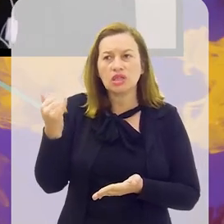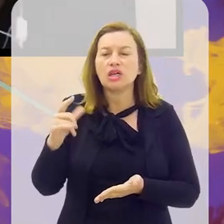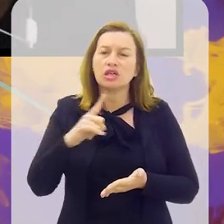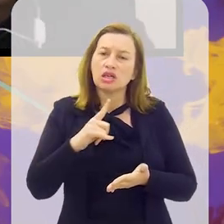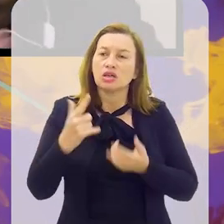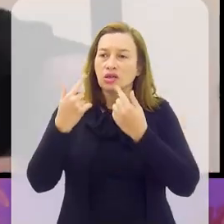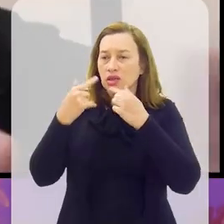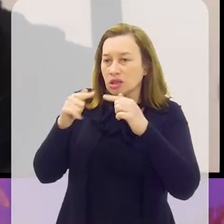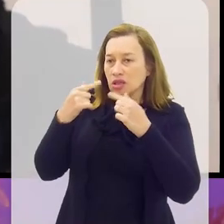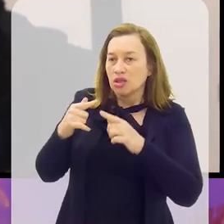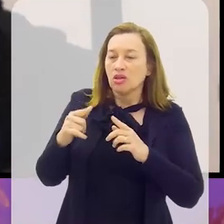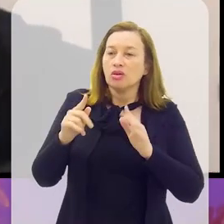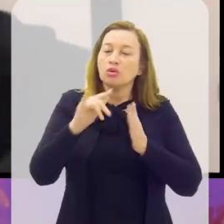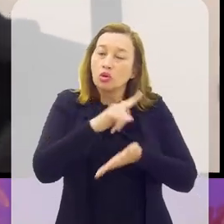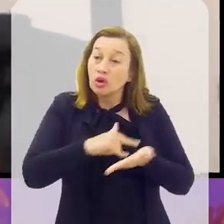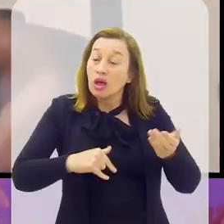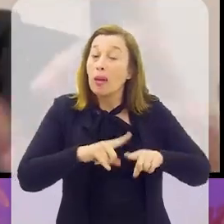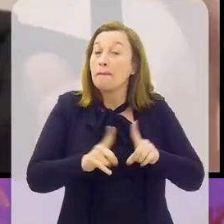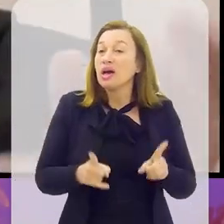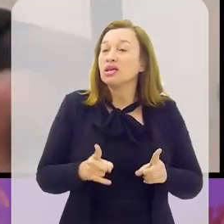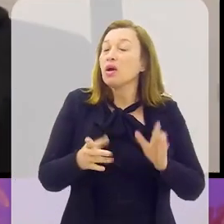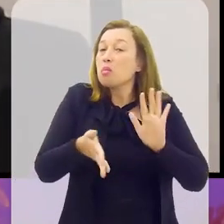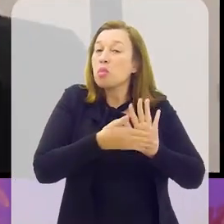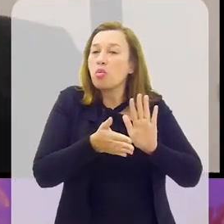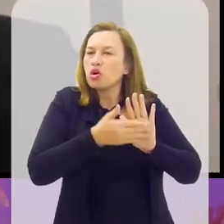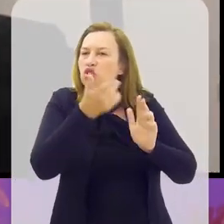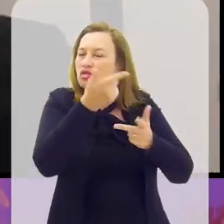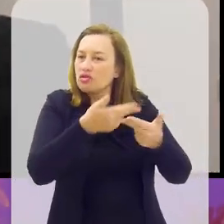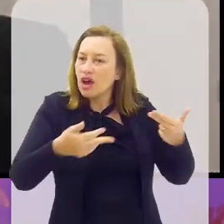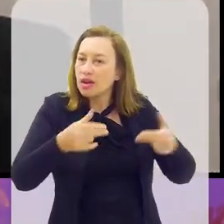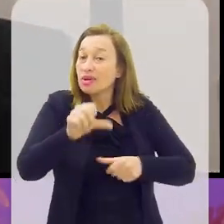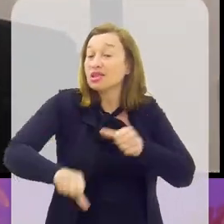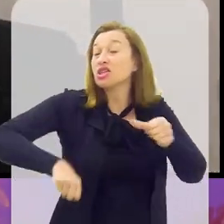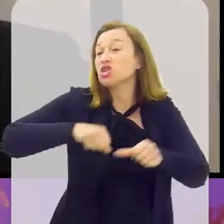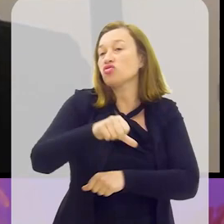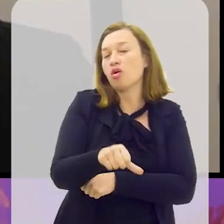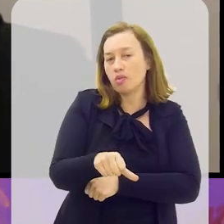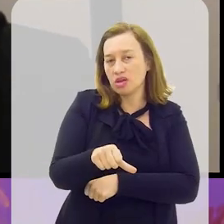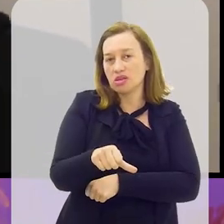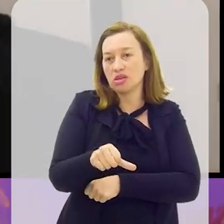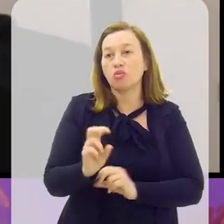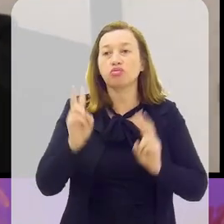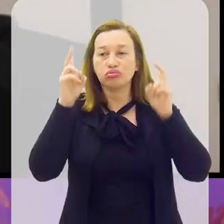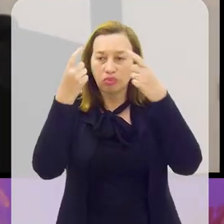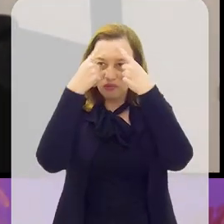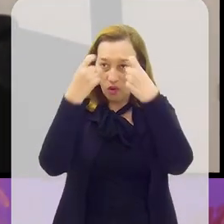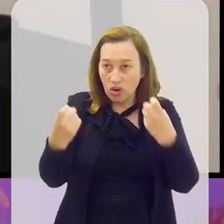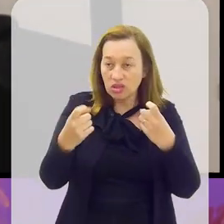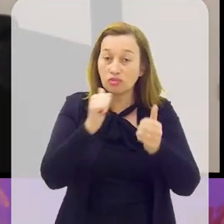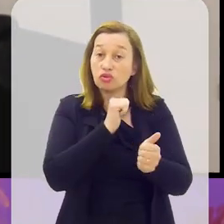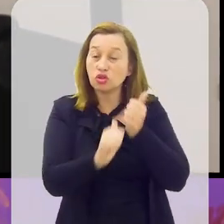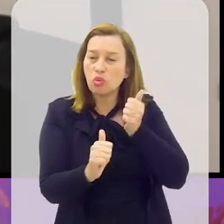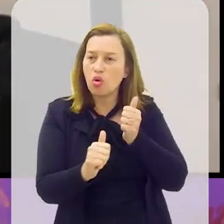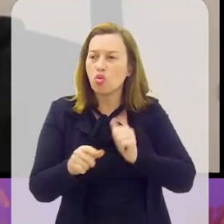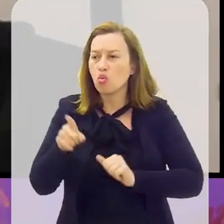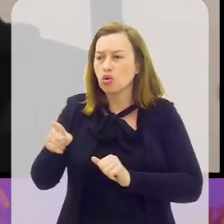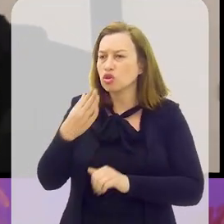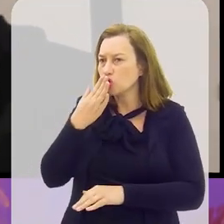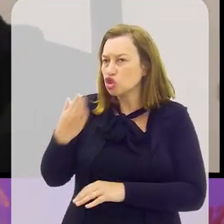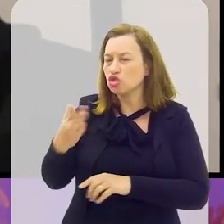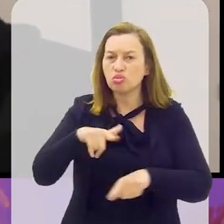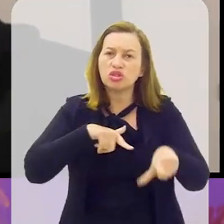propositivo. Eu tenho algumas críticas a esse documento. Mas ele faz aí uma série de propostas para a transformação da questão da violência no futebol.